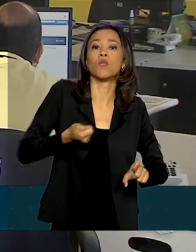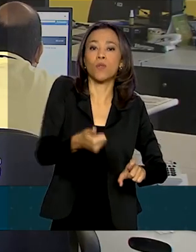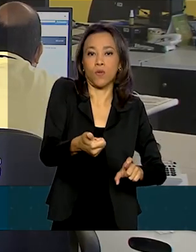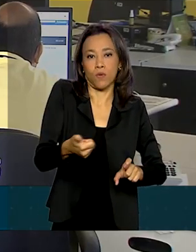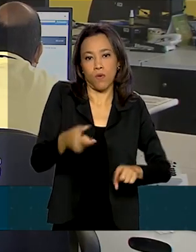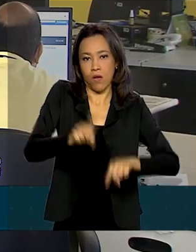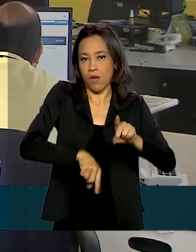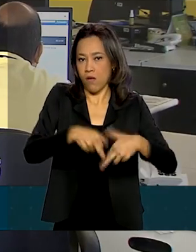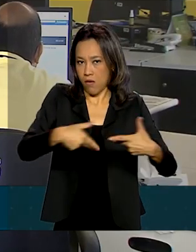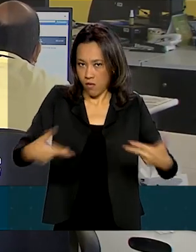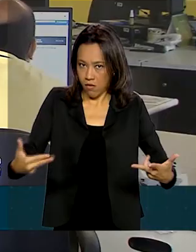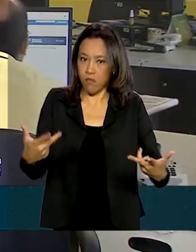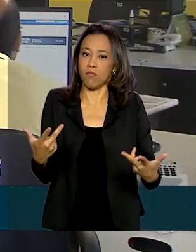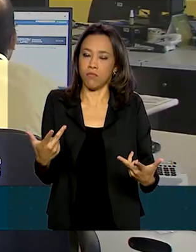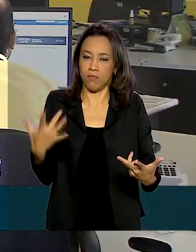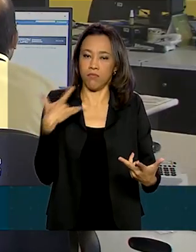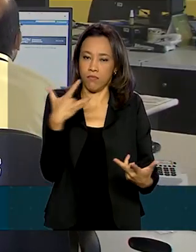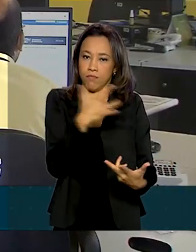.gov.br. Renata.